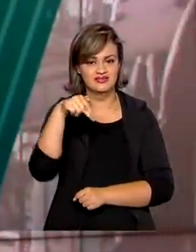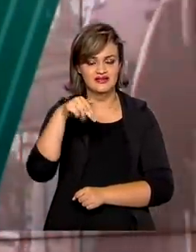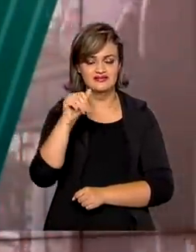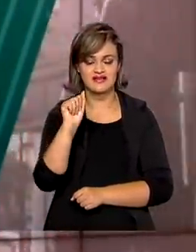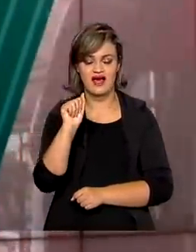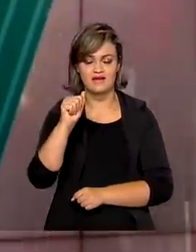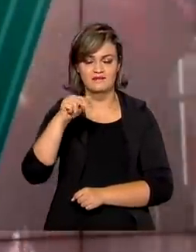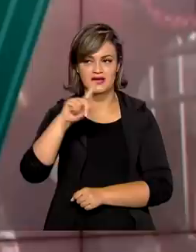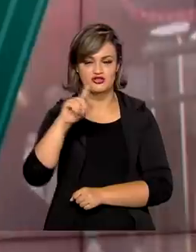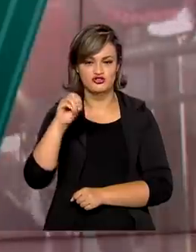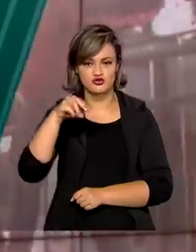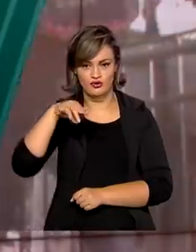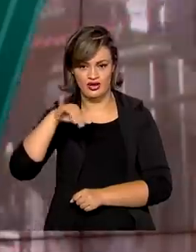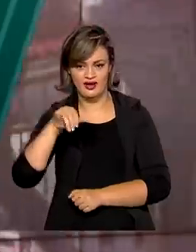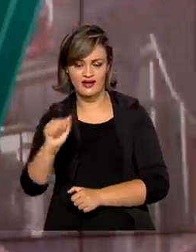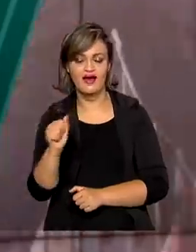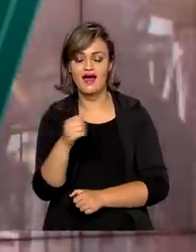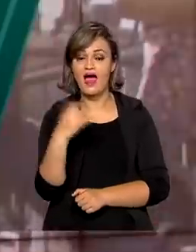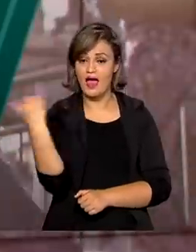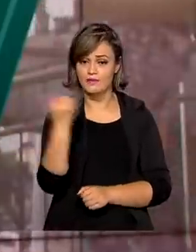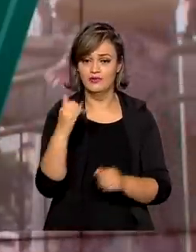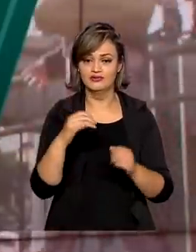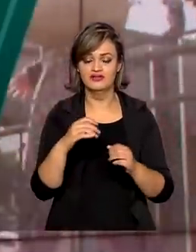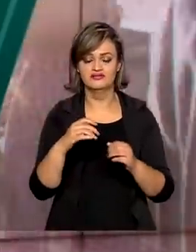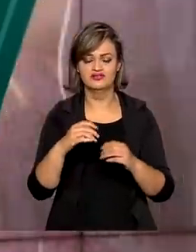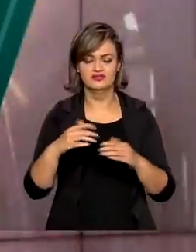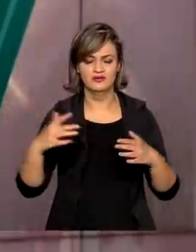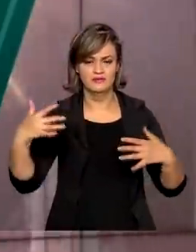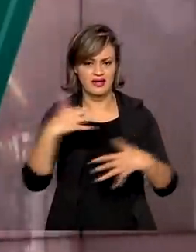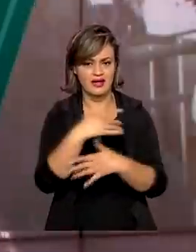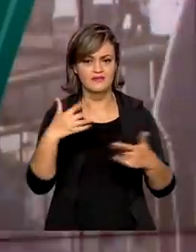escoamento agrícola da região norte, como explica a repórter